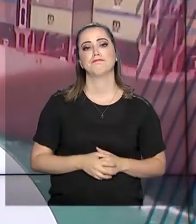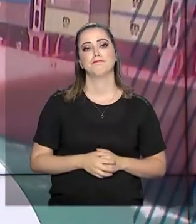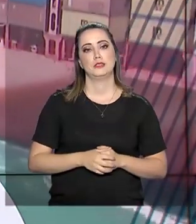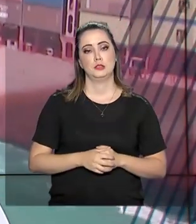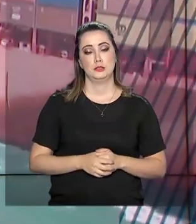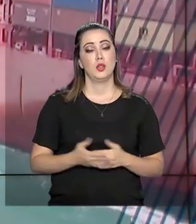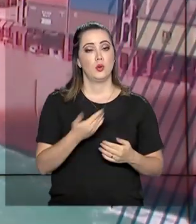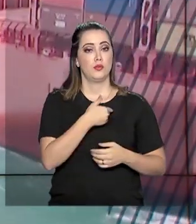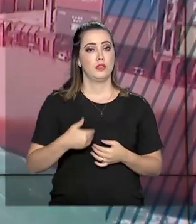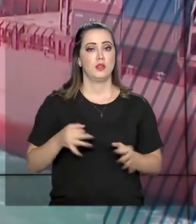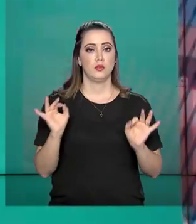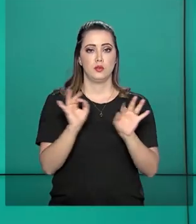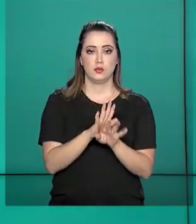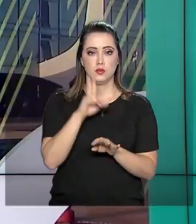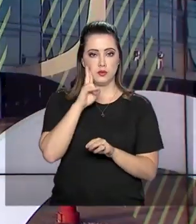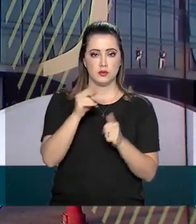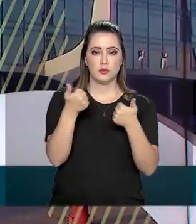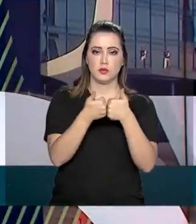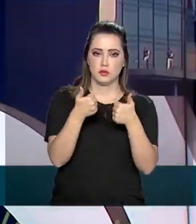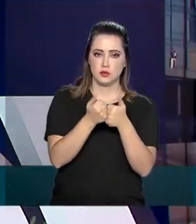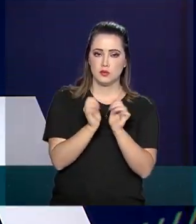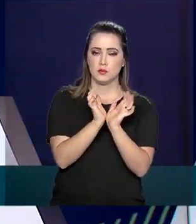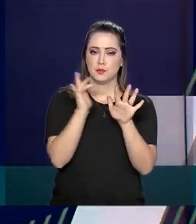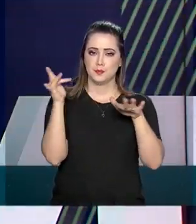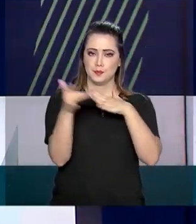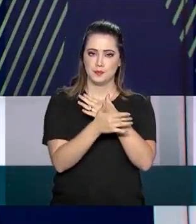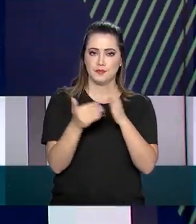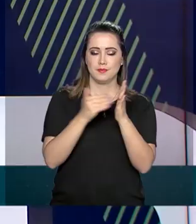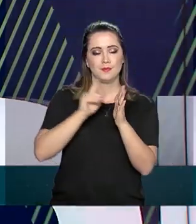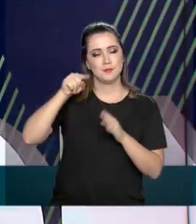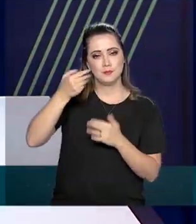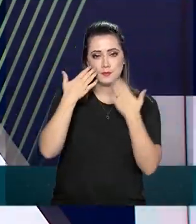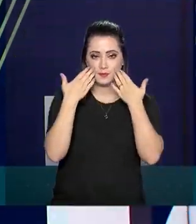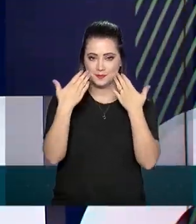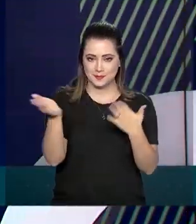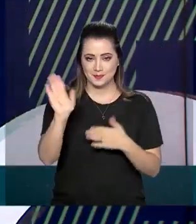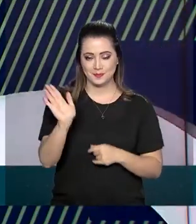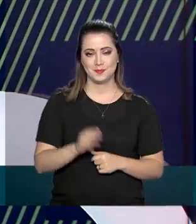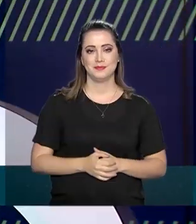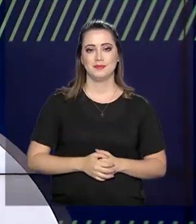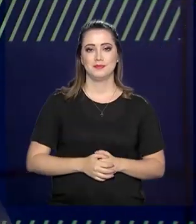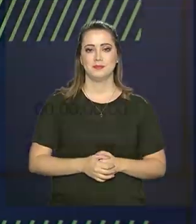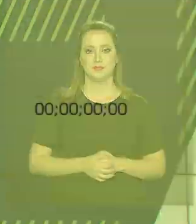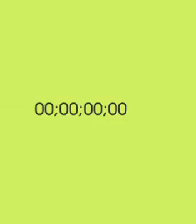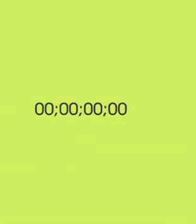por aqui. Continue nos acompanhando também pelas redes sociais. Até a próxima edição.